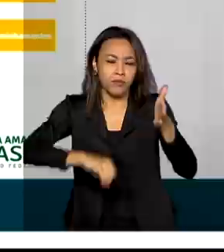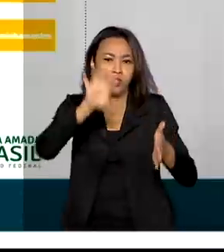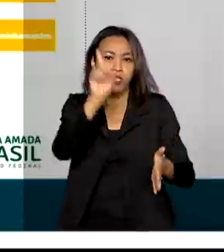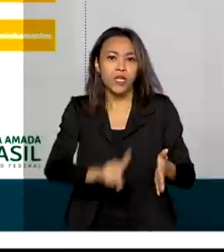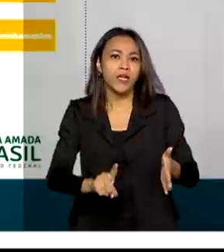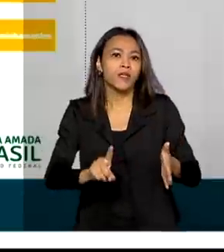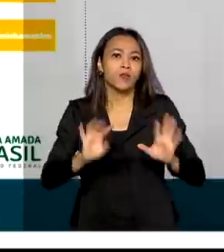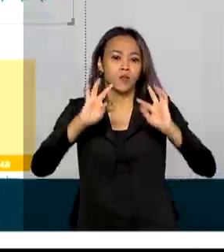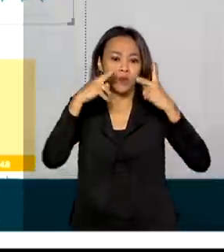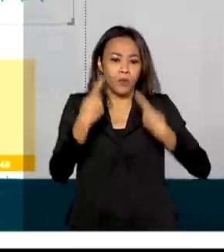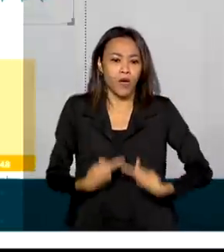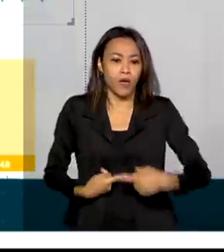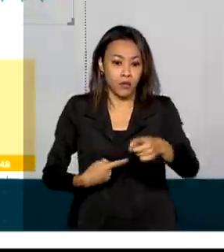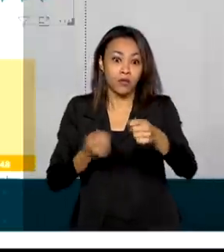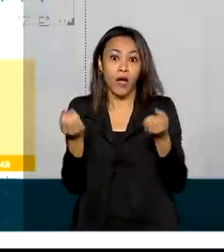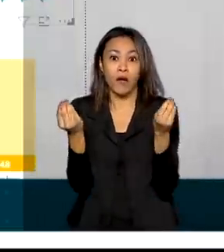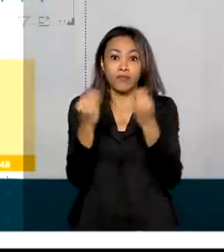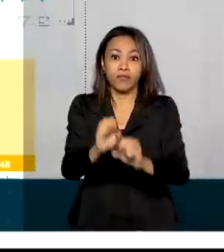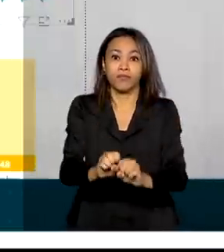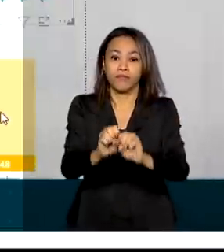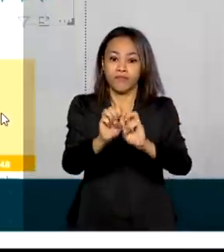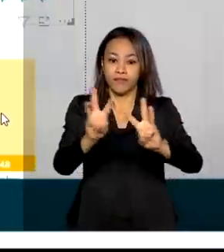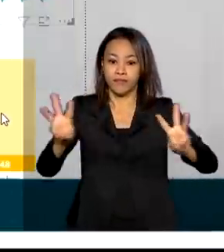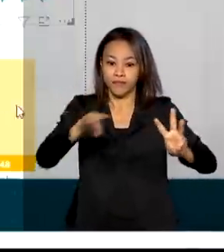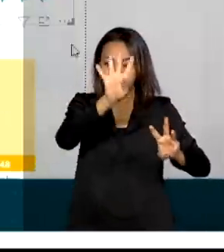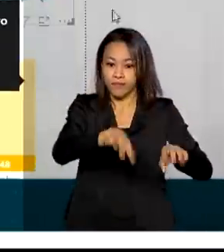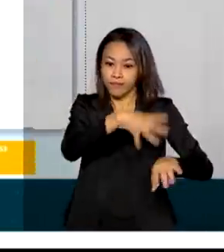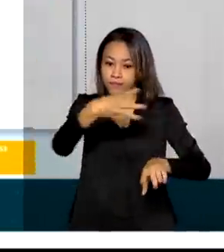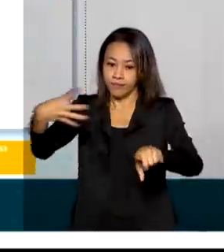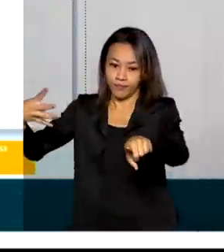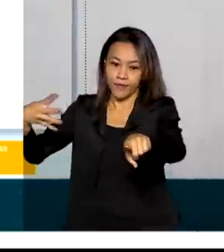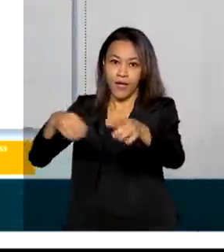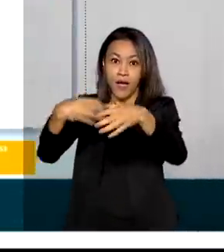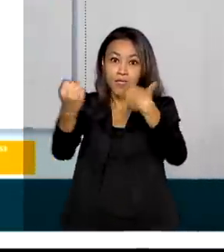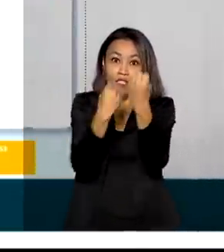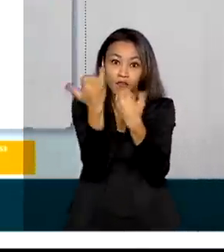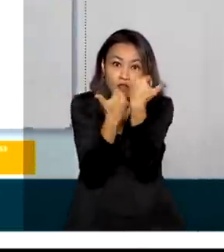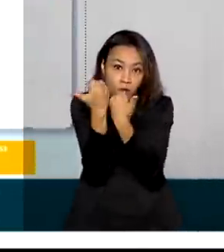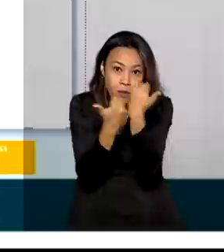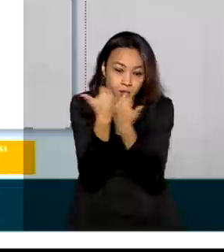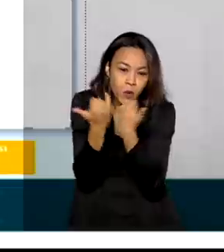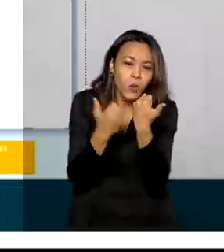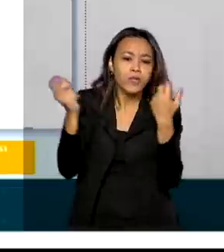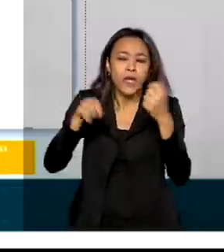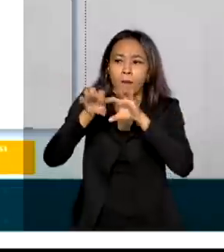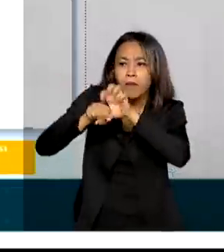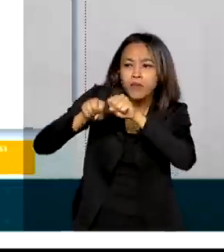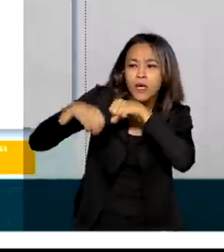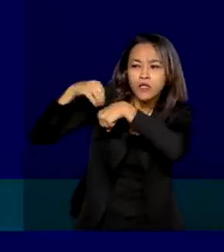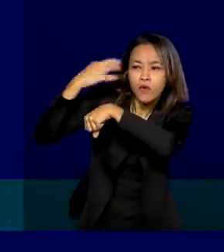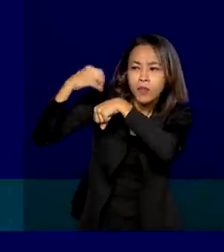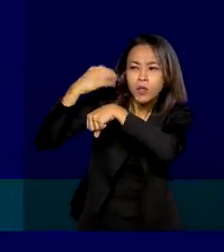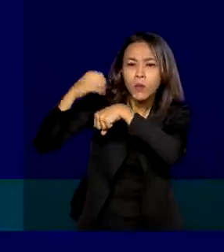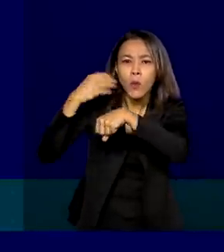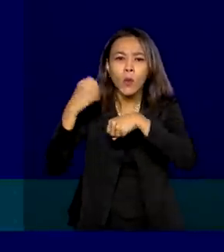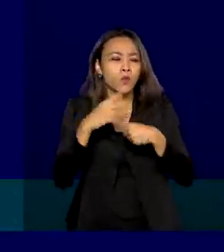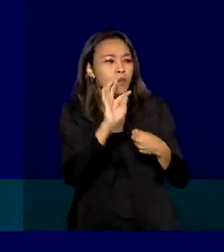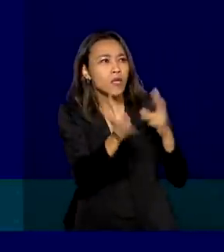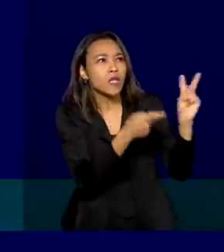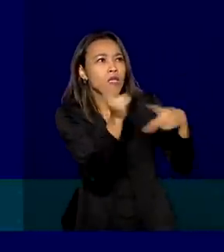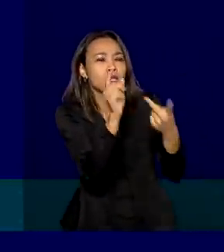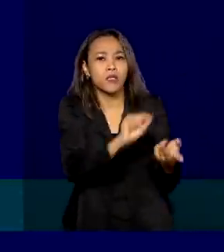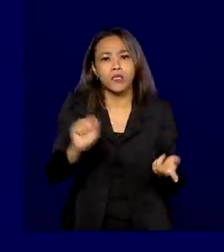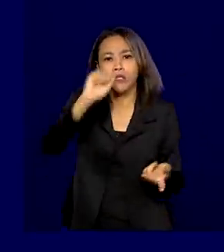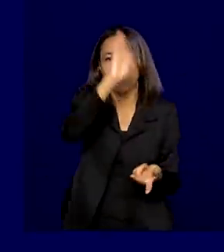no novo painel de dados disponível no site do Ministério. A ferramenta permite pesquisar informações atualizadas, definindo